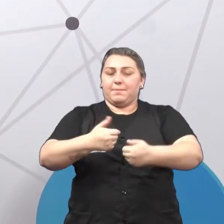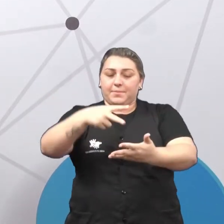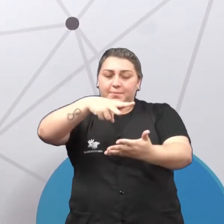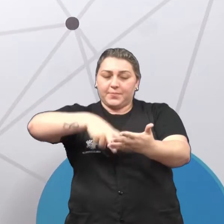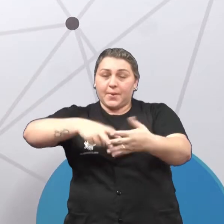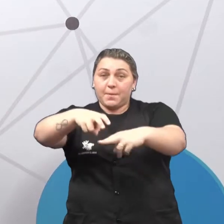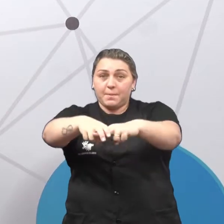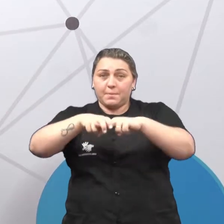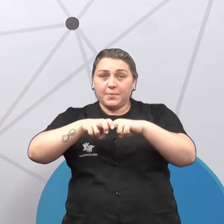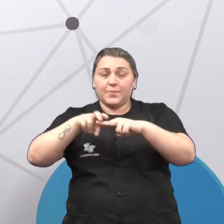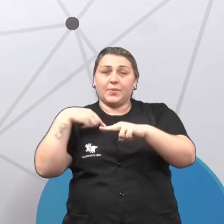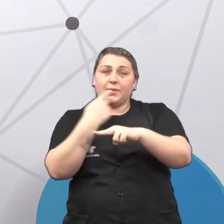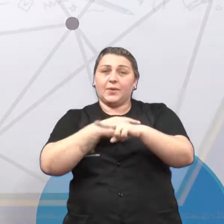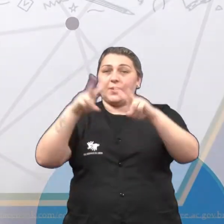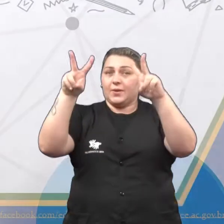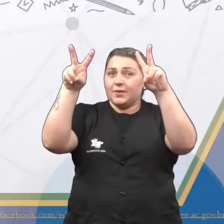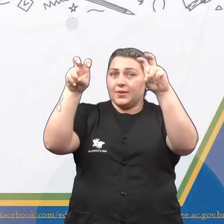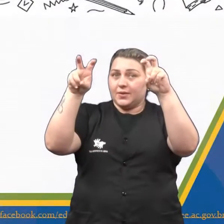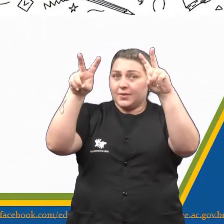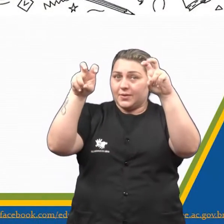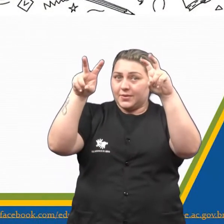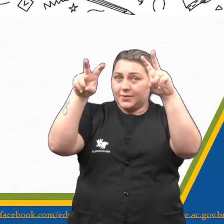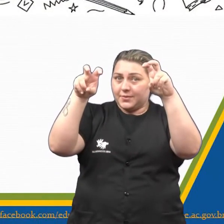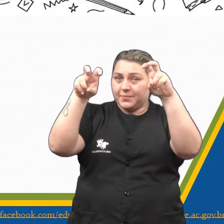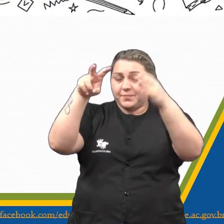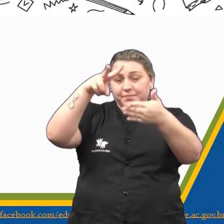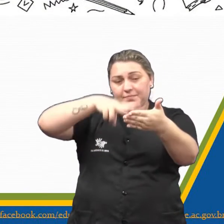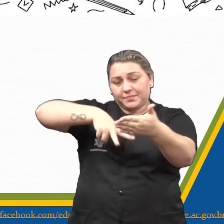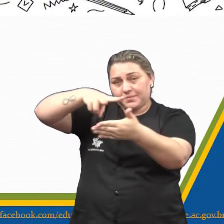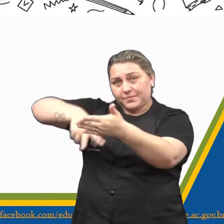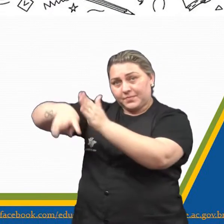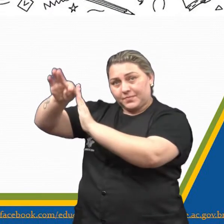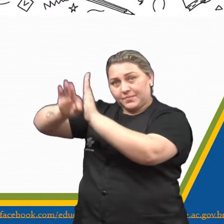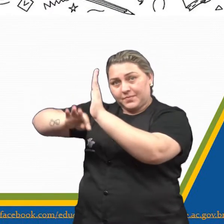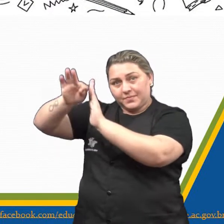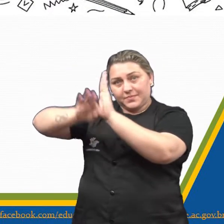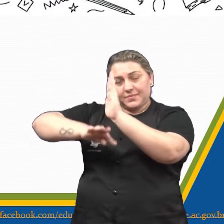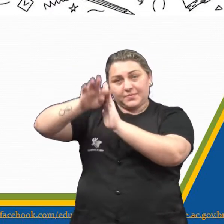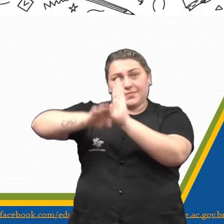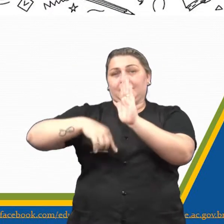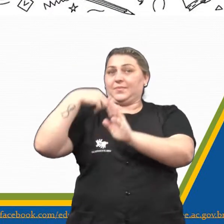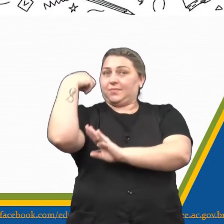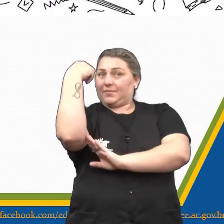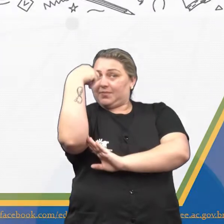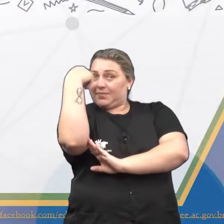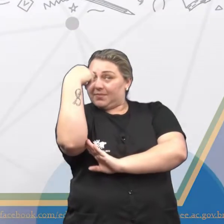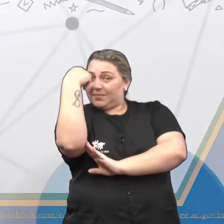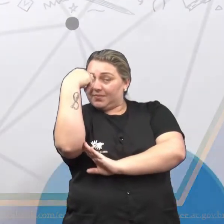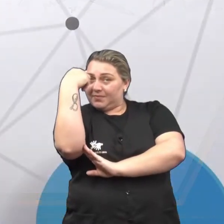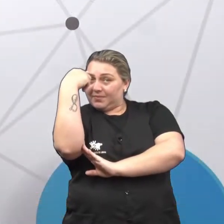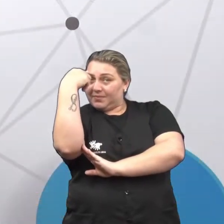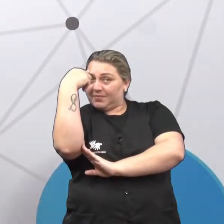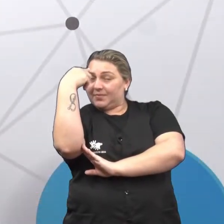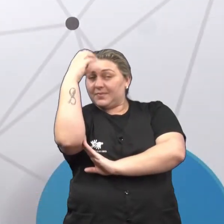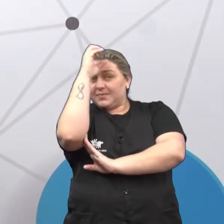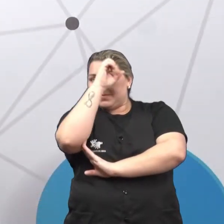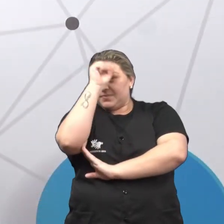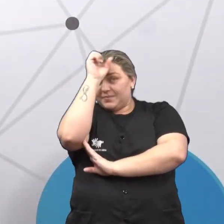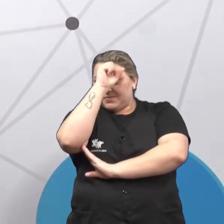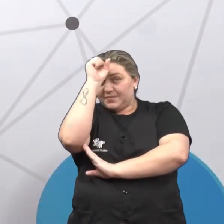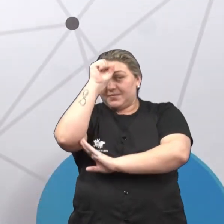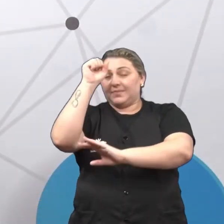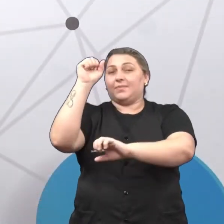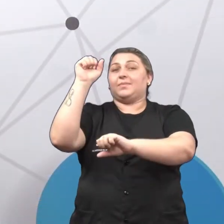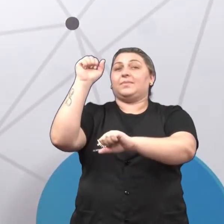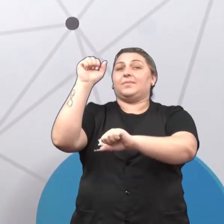Por isso o tema da nossa aula é o que? Da lectura de textos e língua espanhola. Então hoje a gente vai aí aprender um pouquinho de